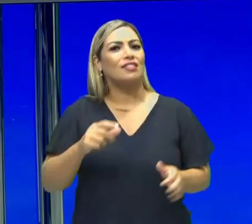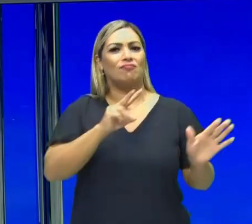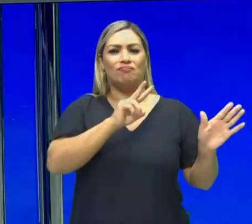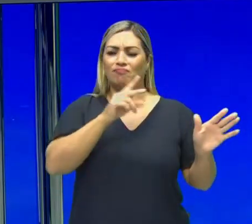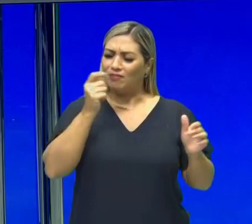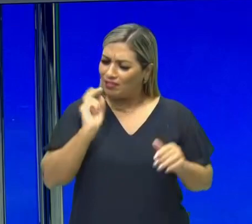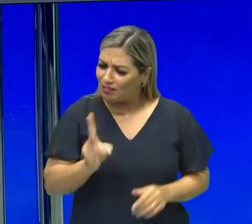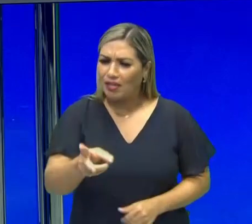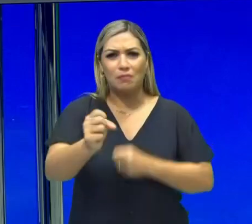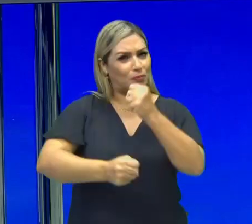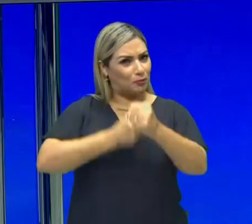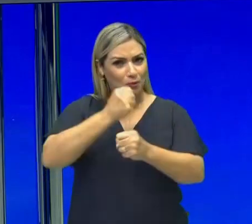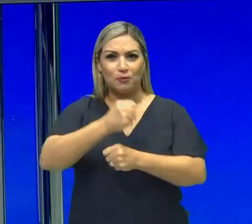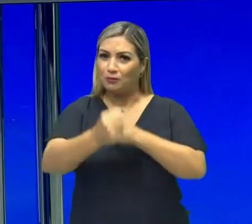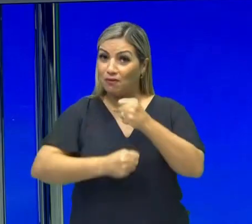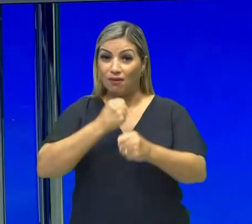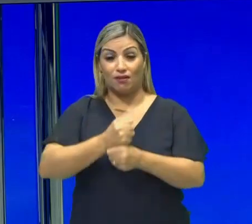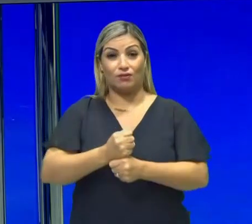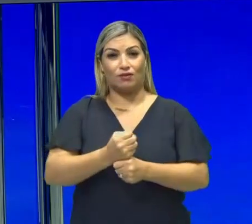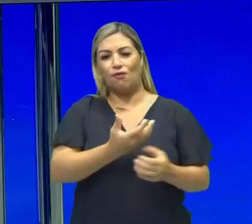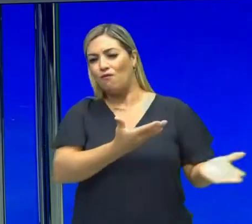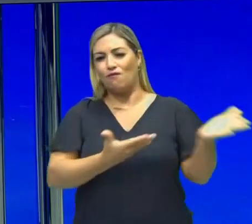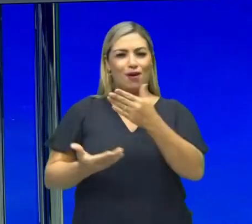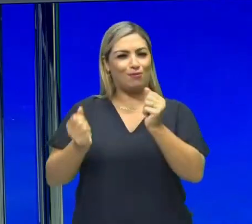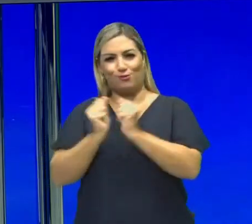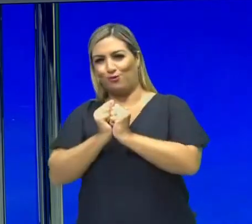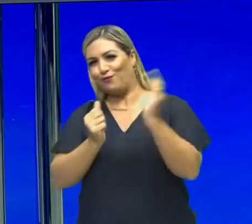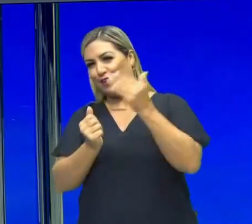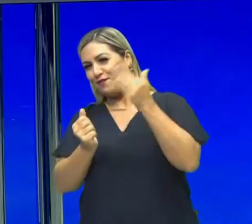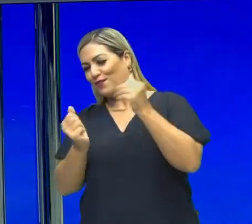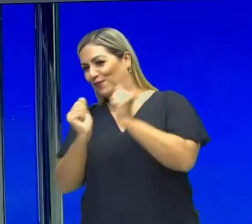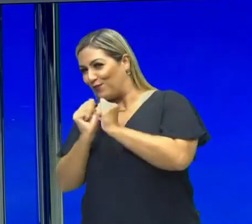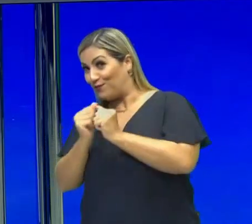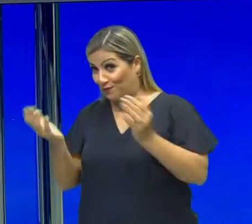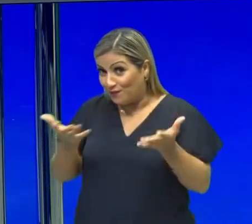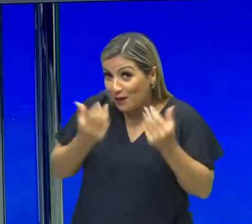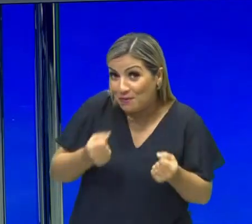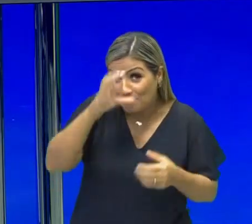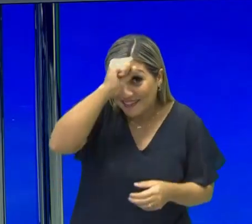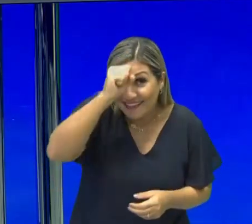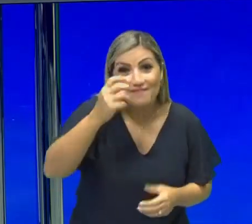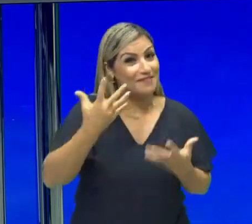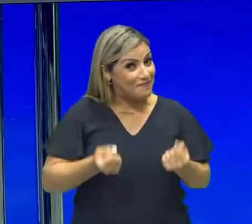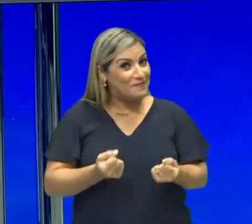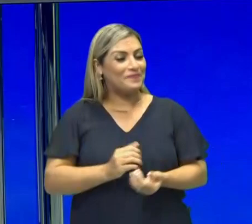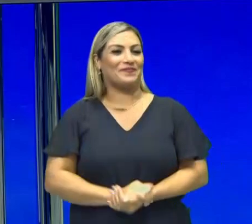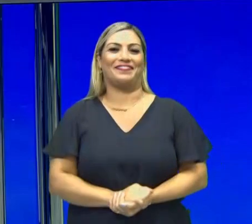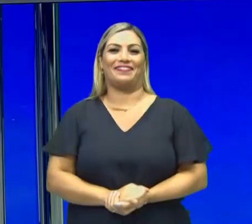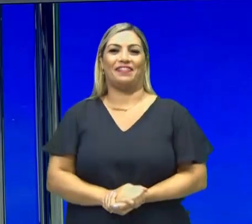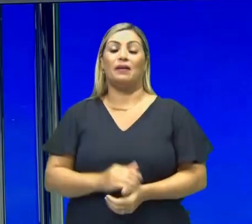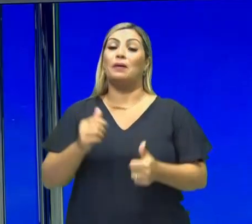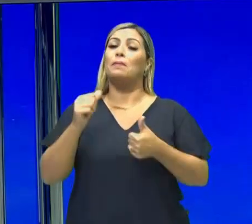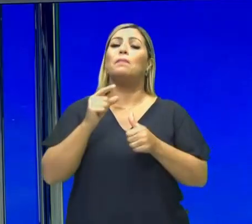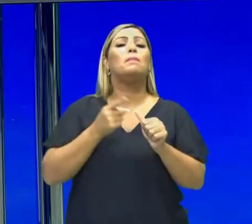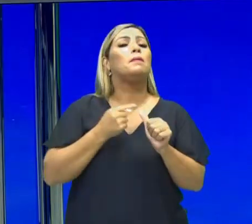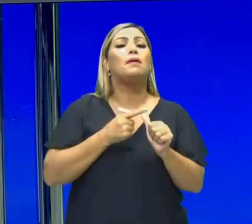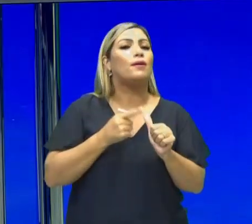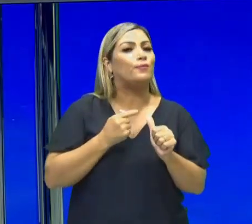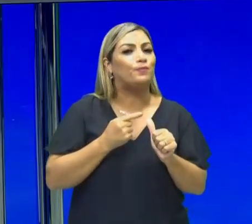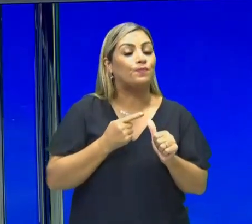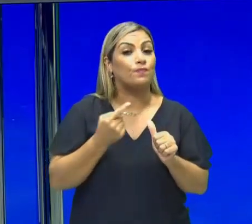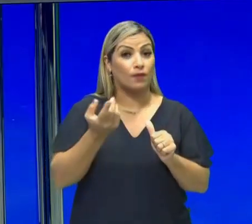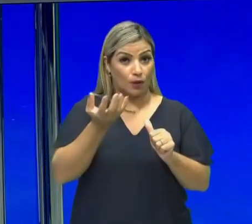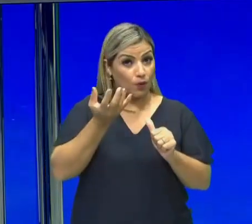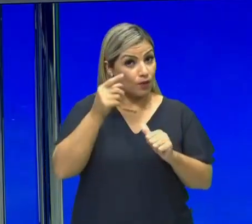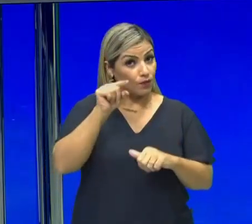tema que cai. Vamos comigo, não se perca não, vem, vem, vem comigo, vamos aprender? Vamos lá. Primeira coisa, o que eu